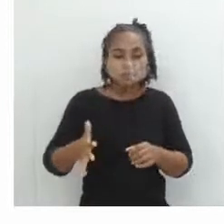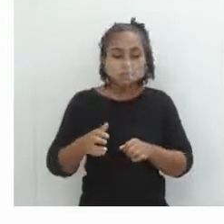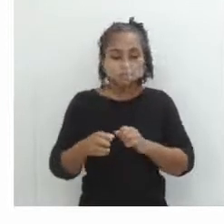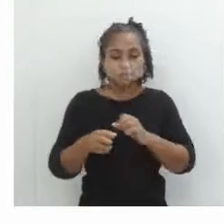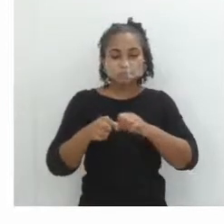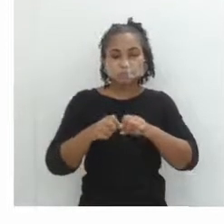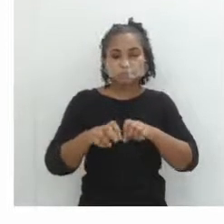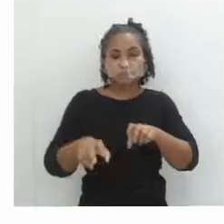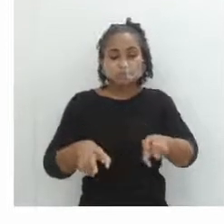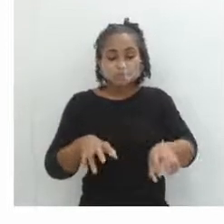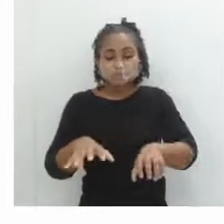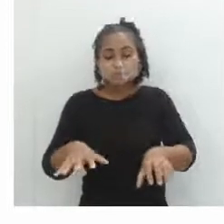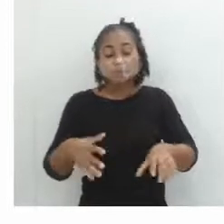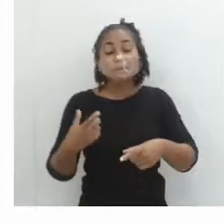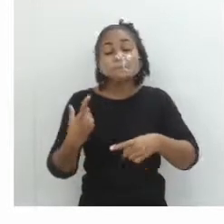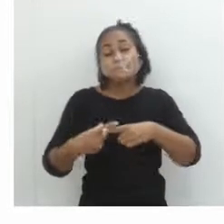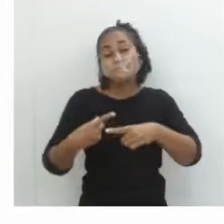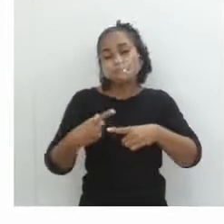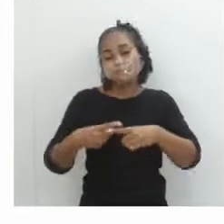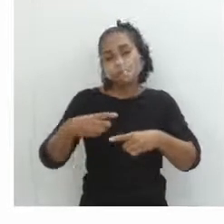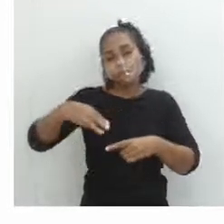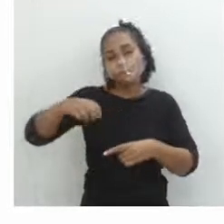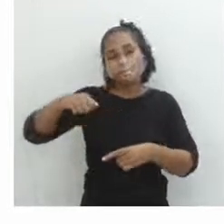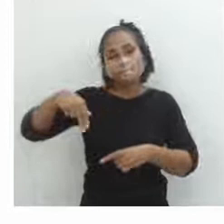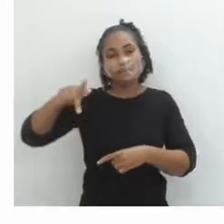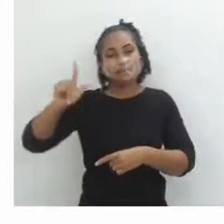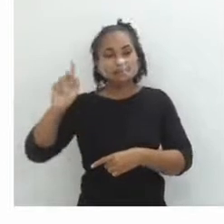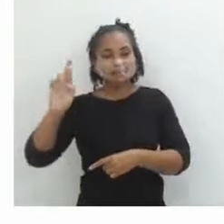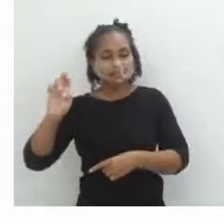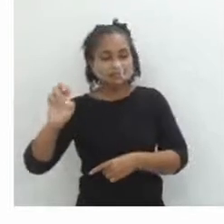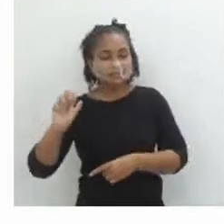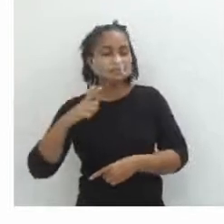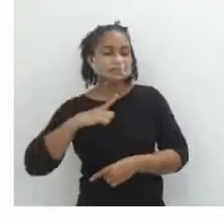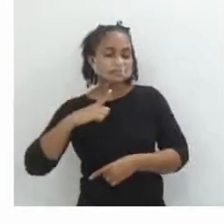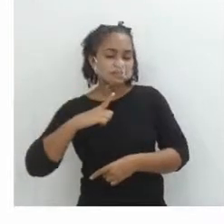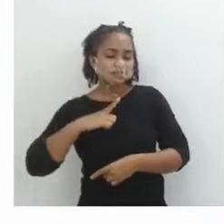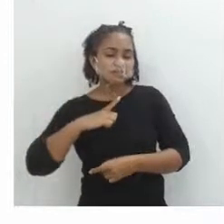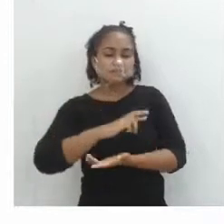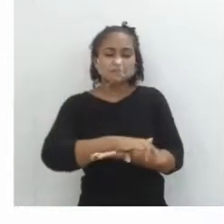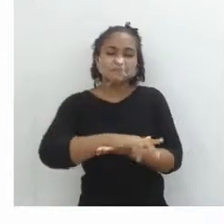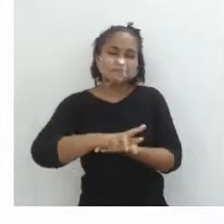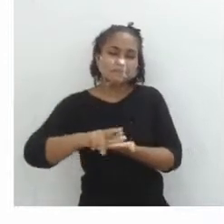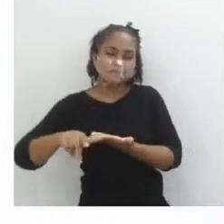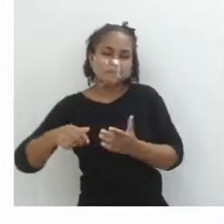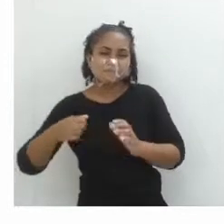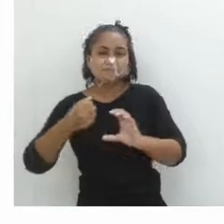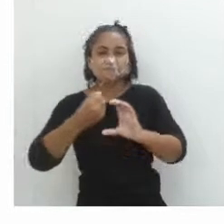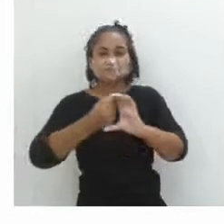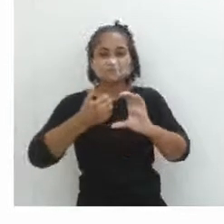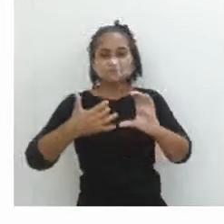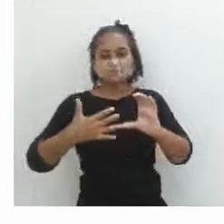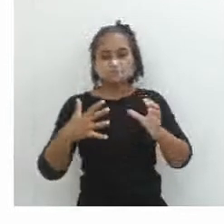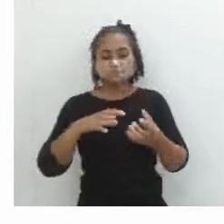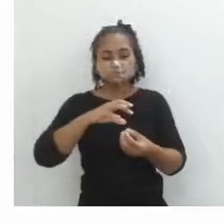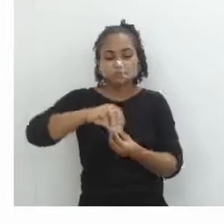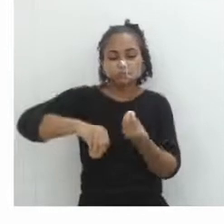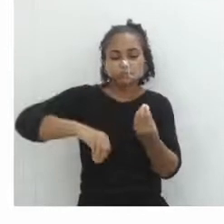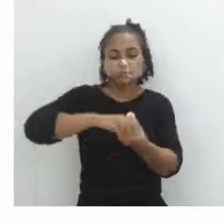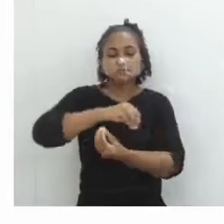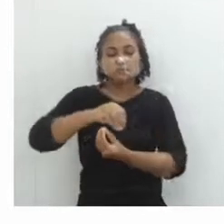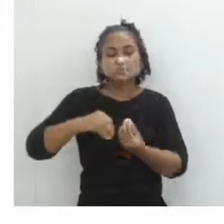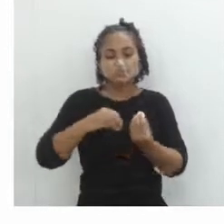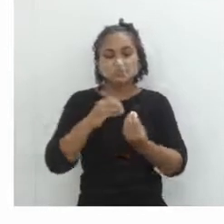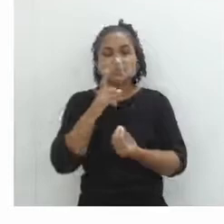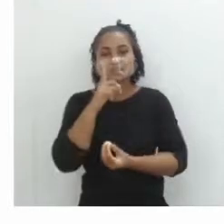e... Por que eles são encontrados em mangues? Porque em mangues existe uma variabilidade da condensação da água.